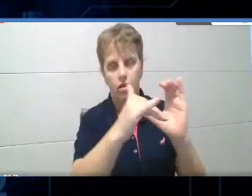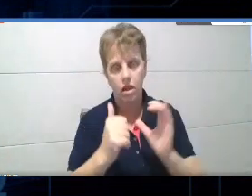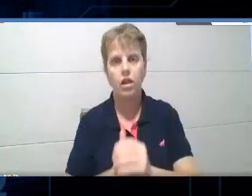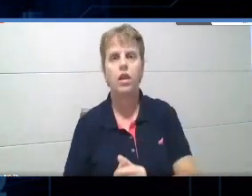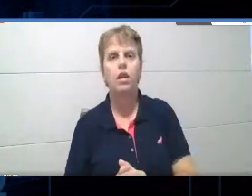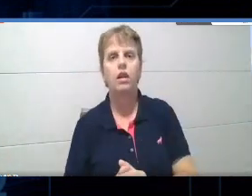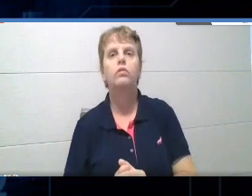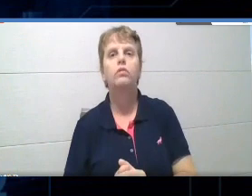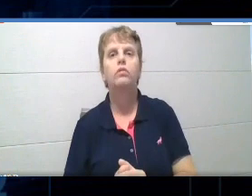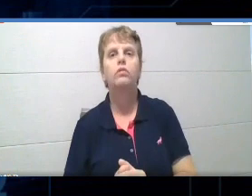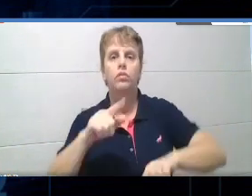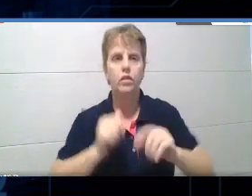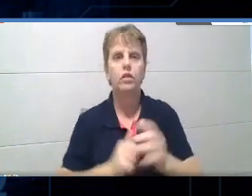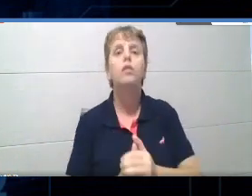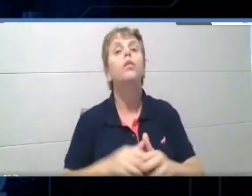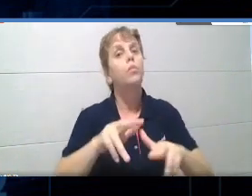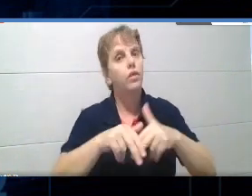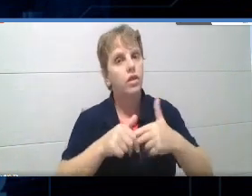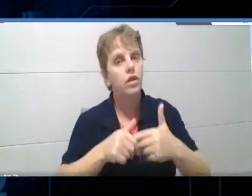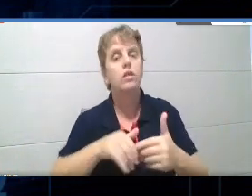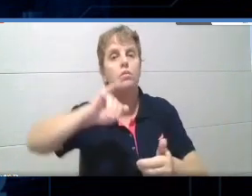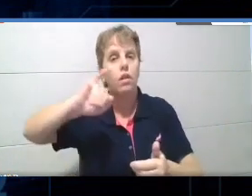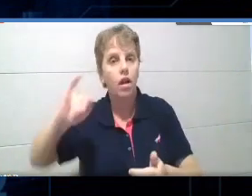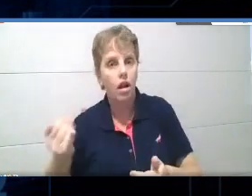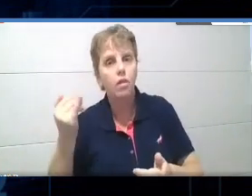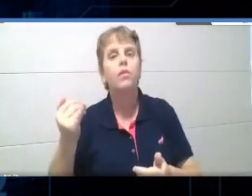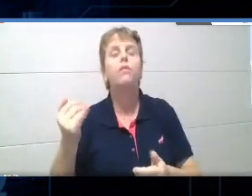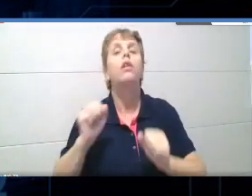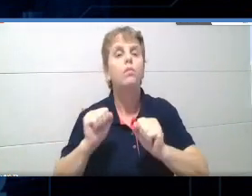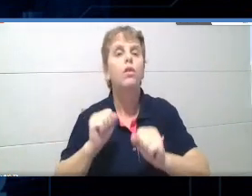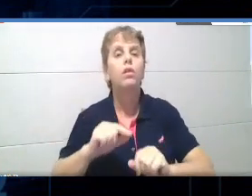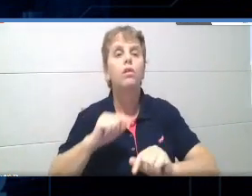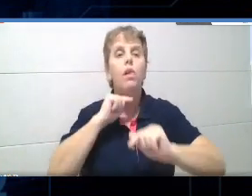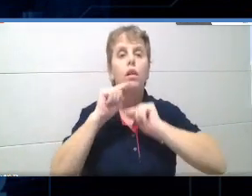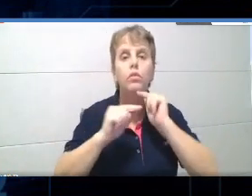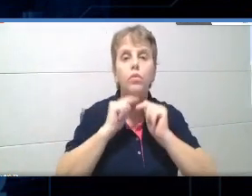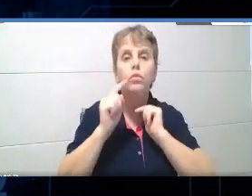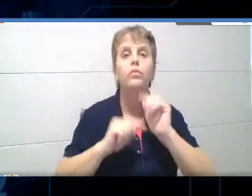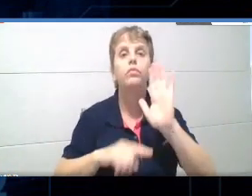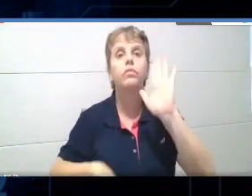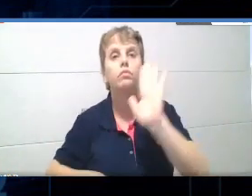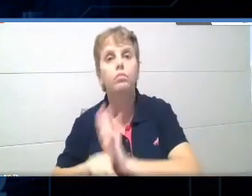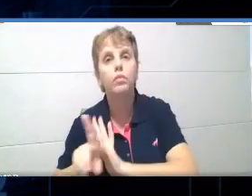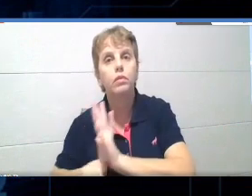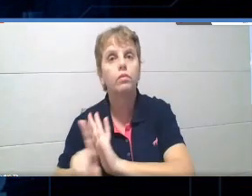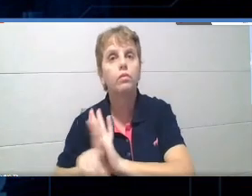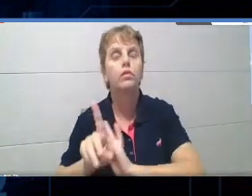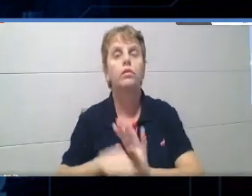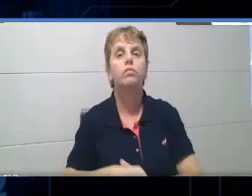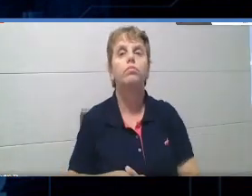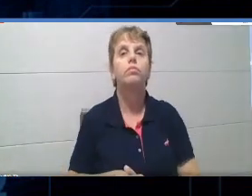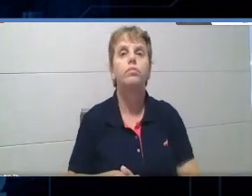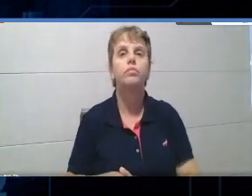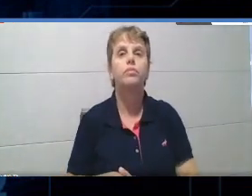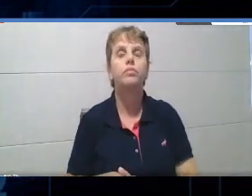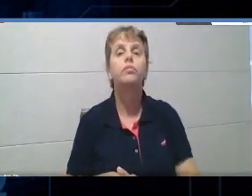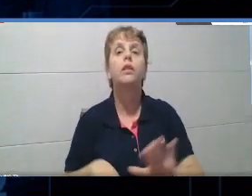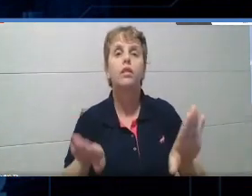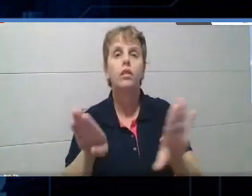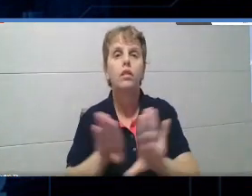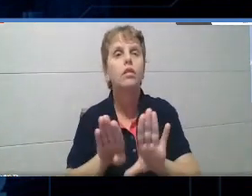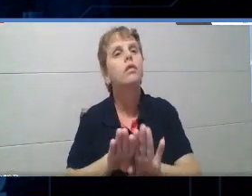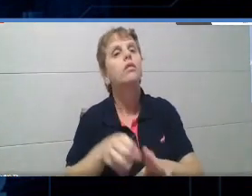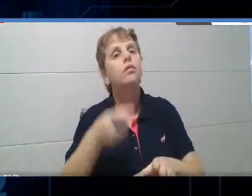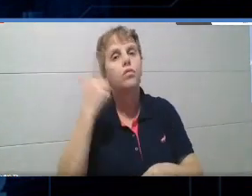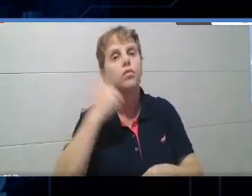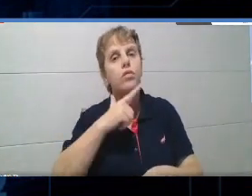material. Então, aproveitem, interajam ali pelo chat, né, façam as suas perguntas, e que vocês aí tenham